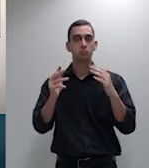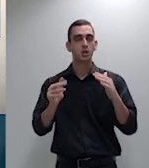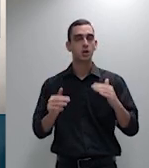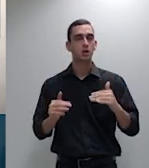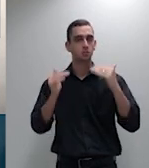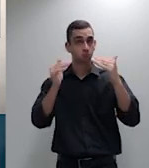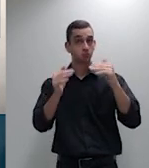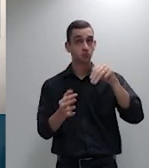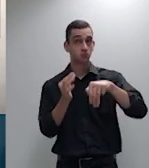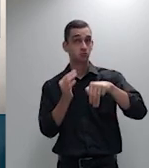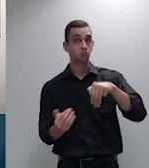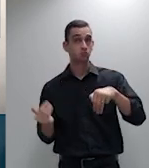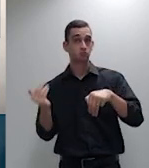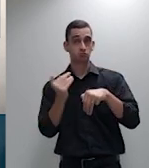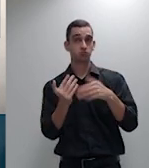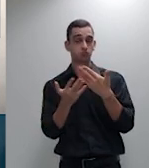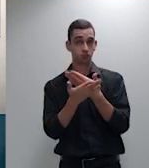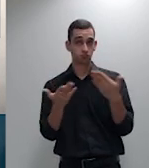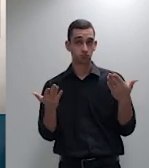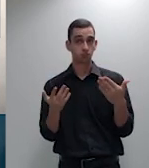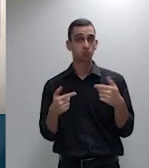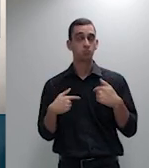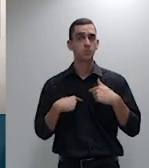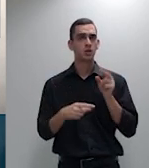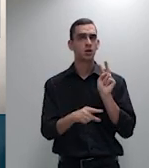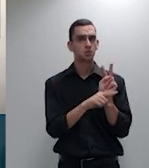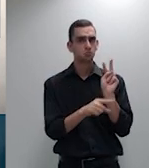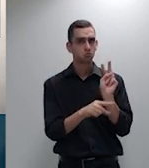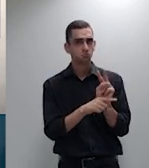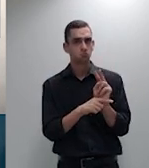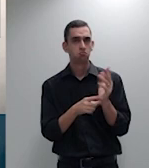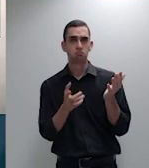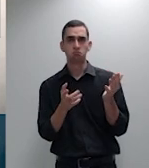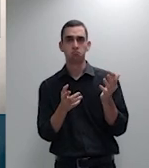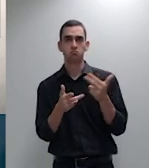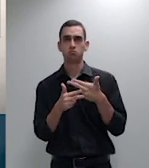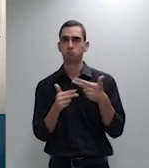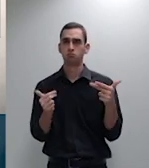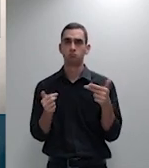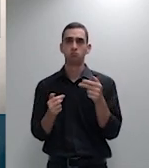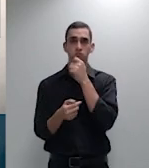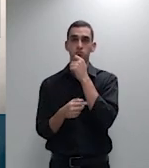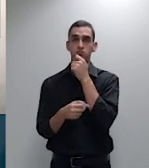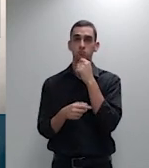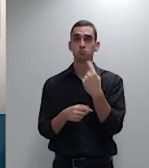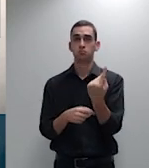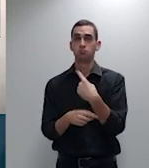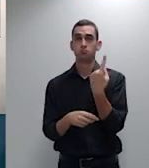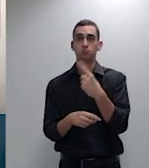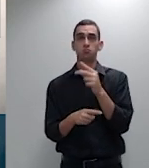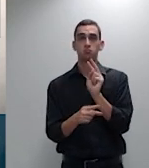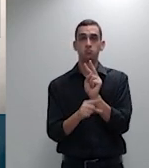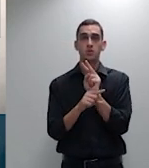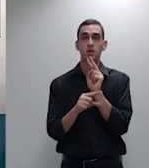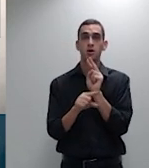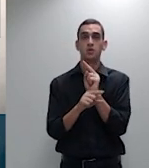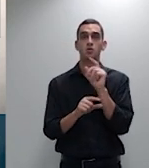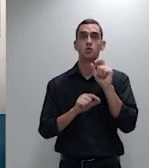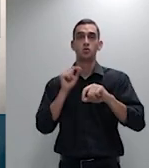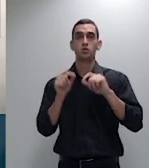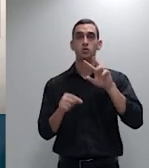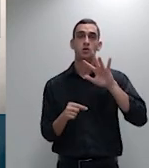nem cordeiros nem morros estamos defendendo a legalidade e a